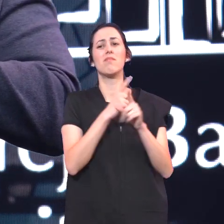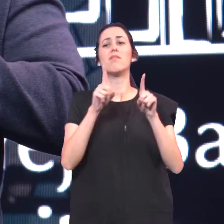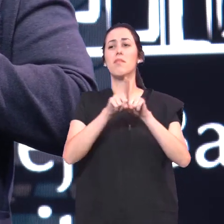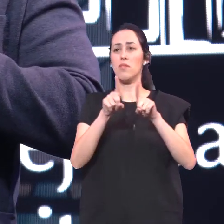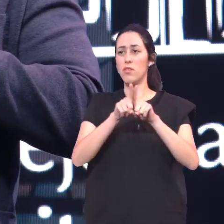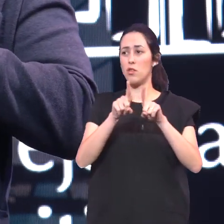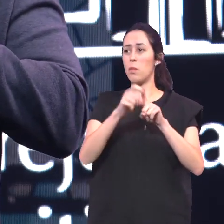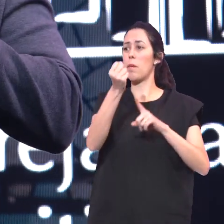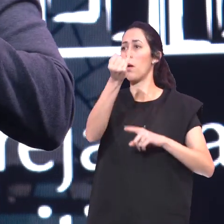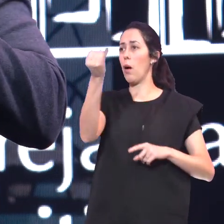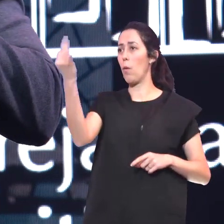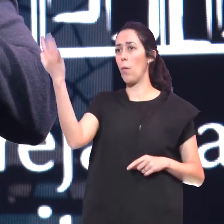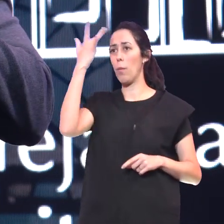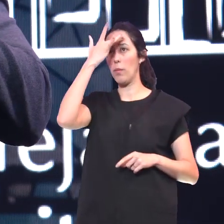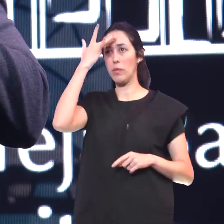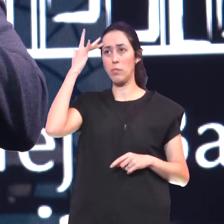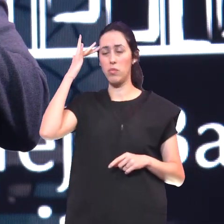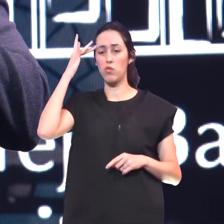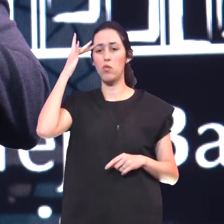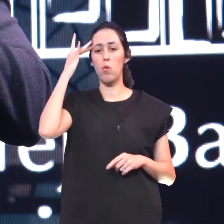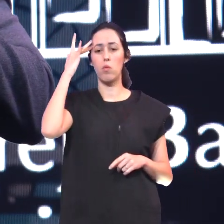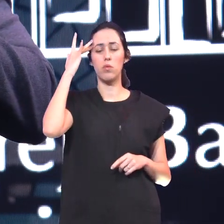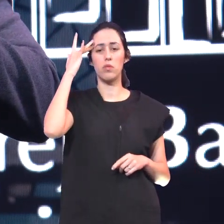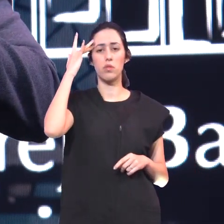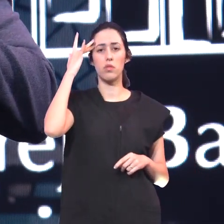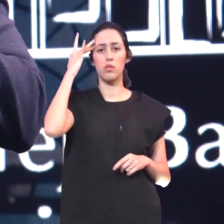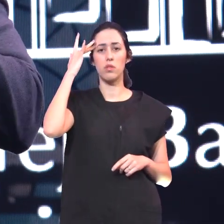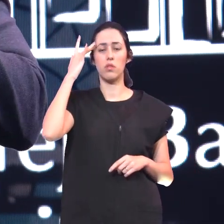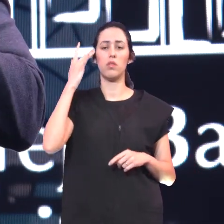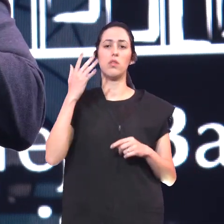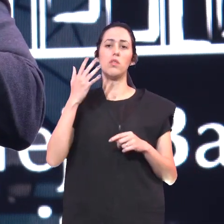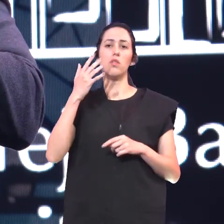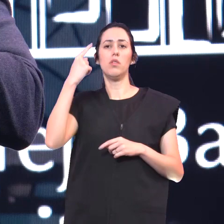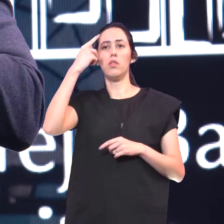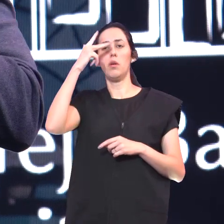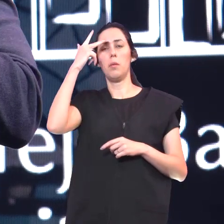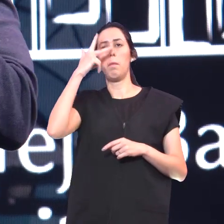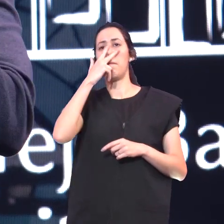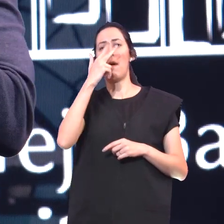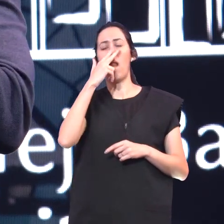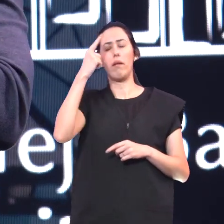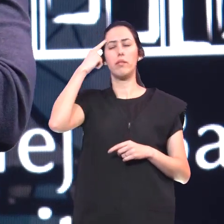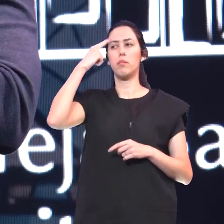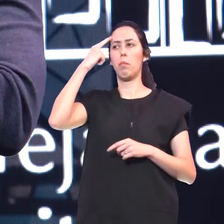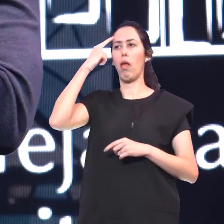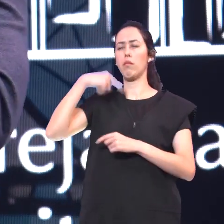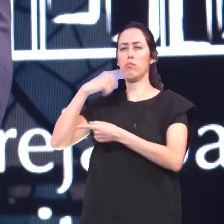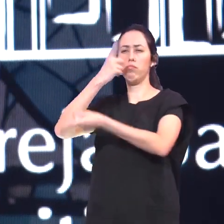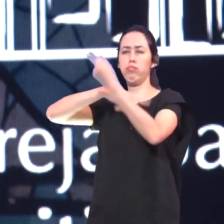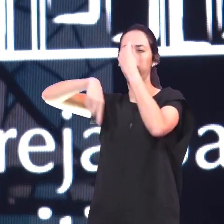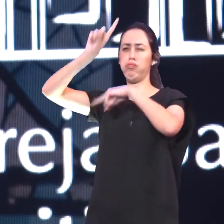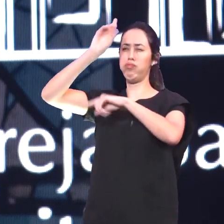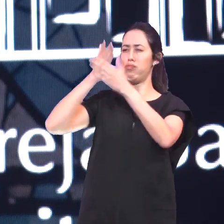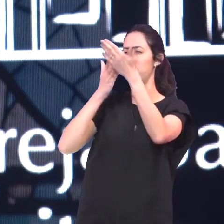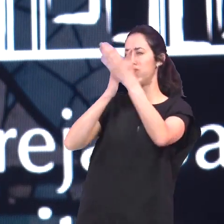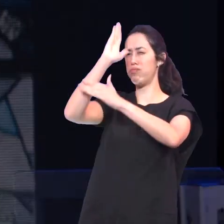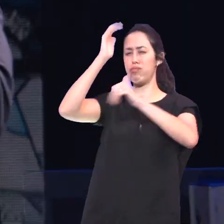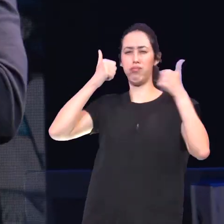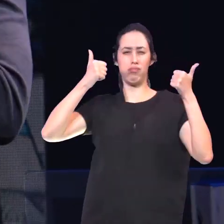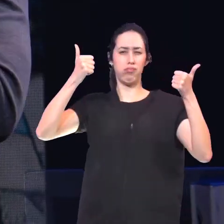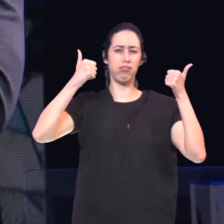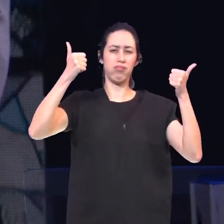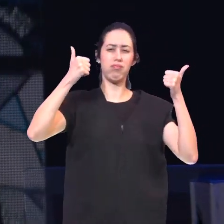Por estar Empoderados Pelo sucesso Acham Que são Melhor Do que os